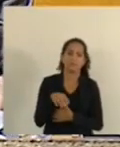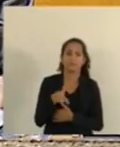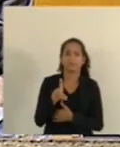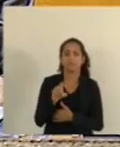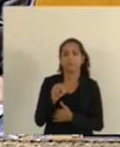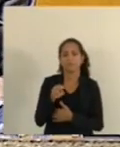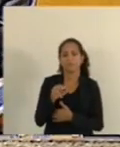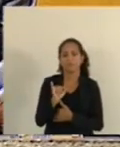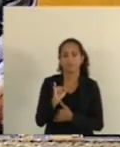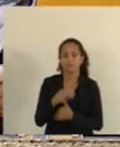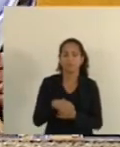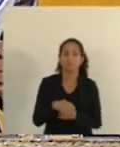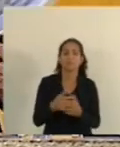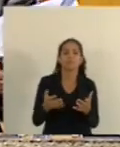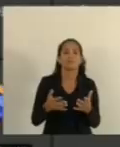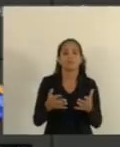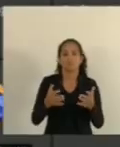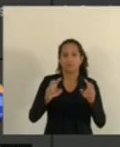Convoca